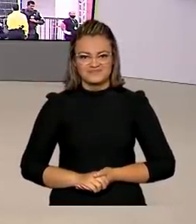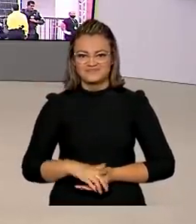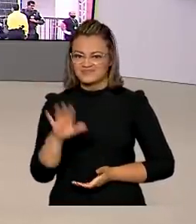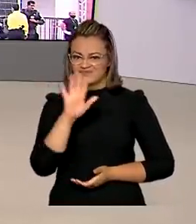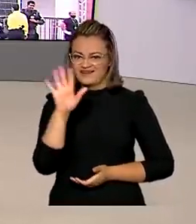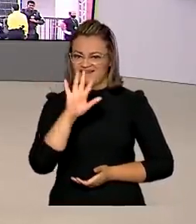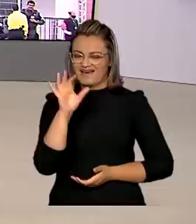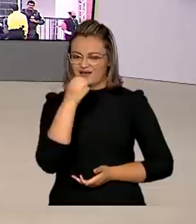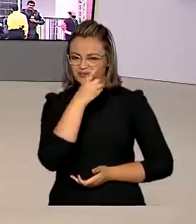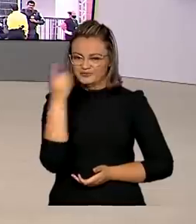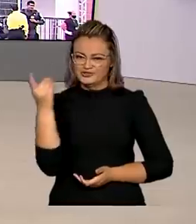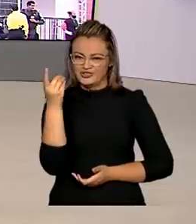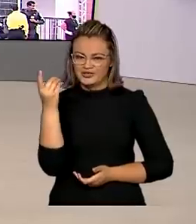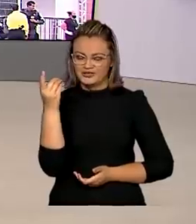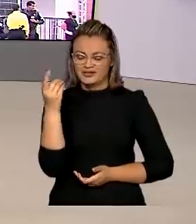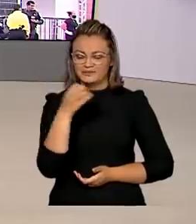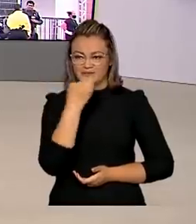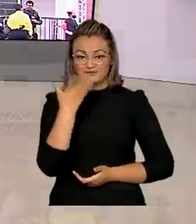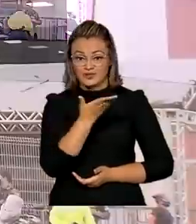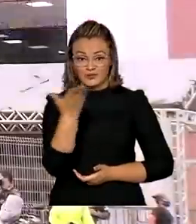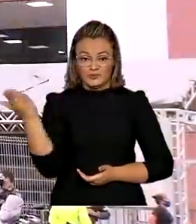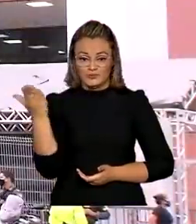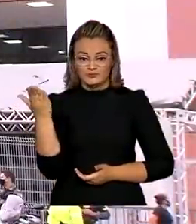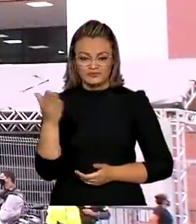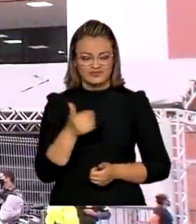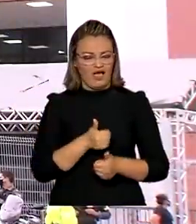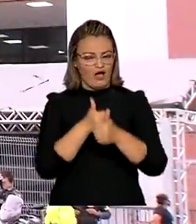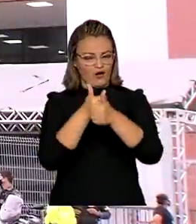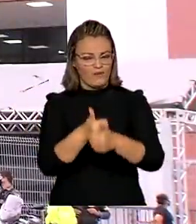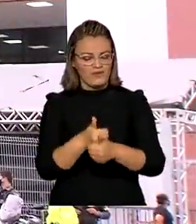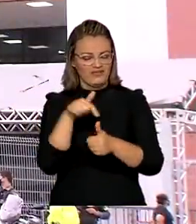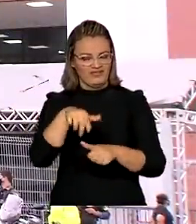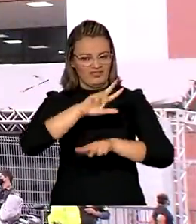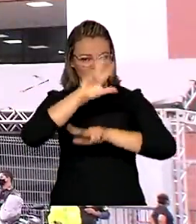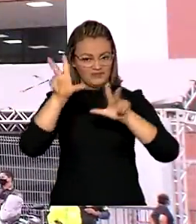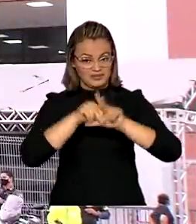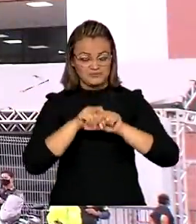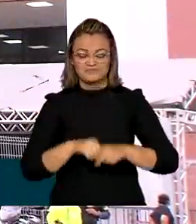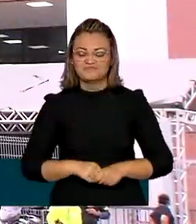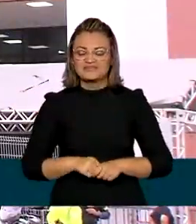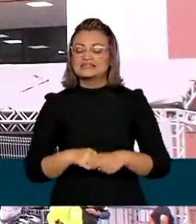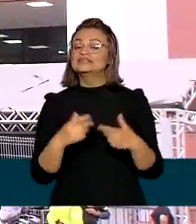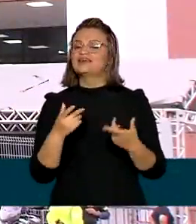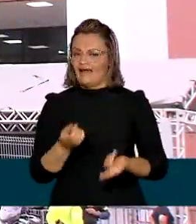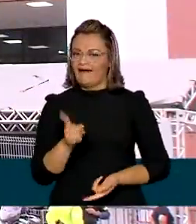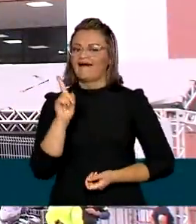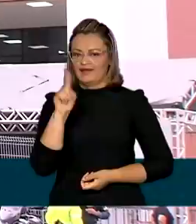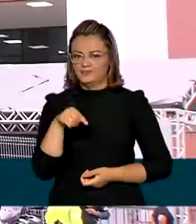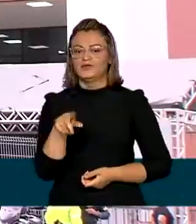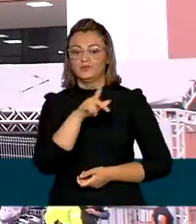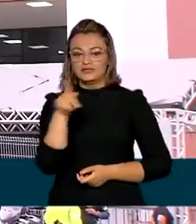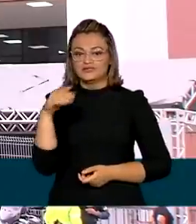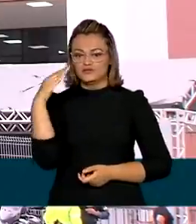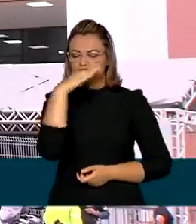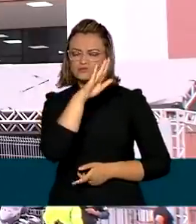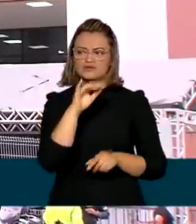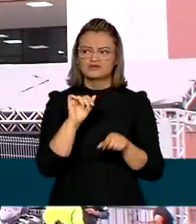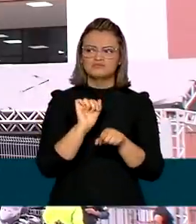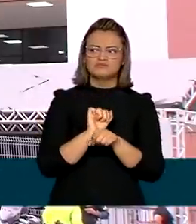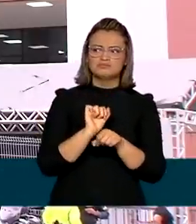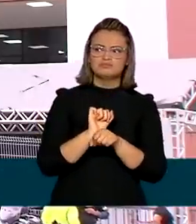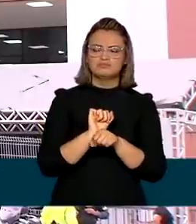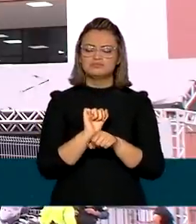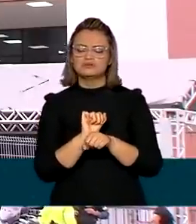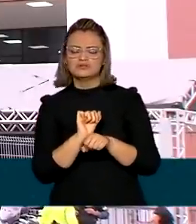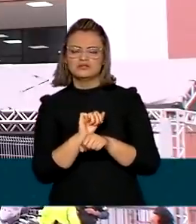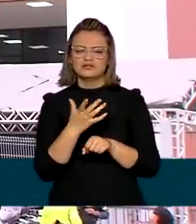Olá, Renata. Bom dia. Um bom dia a todos que nos acompanham na TV Brasil. Olha, isso mesmo. O presidente Jair Bolsonaro deve chegar aqui